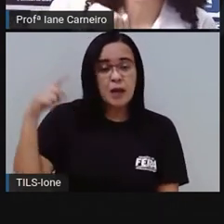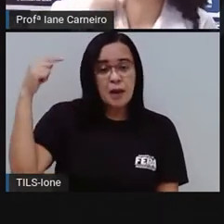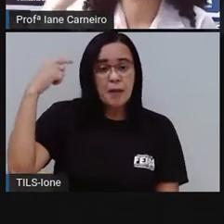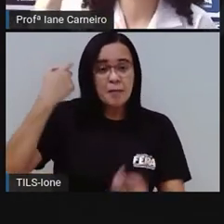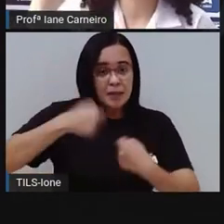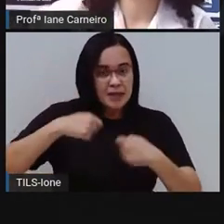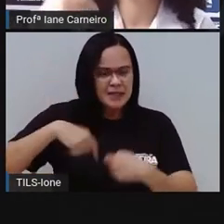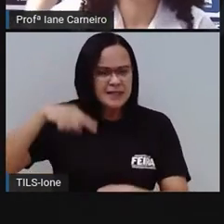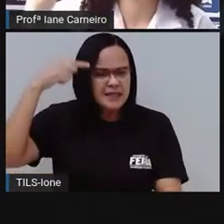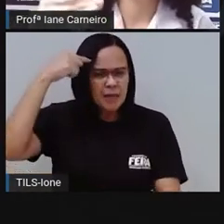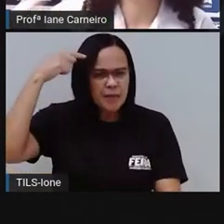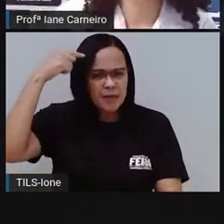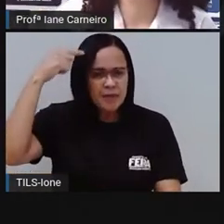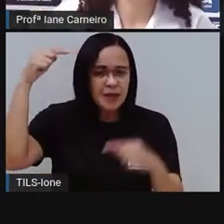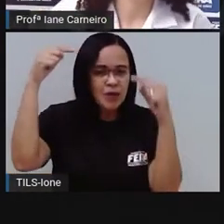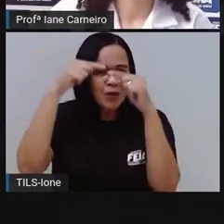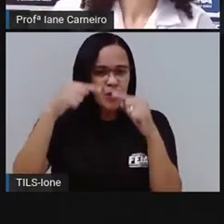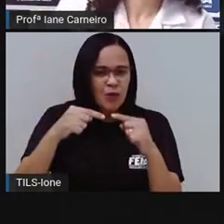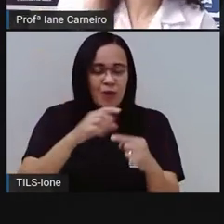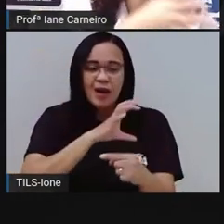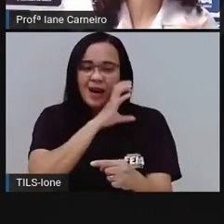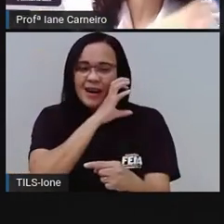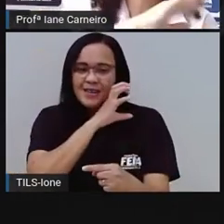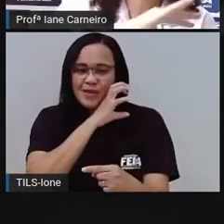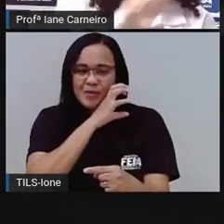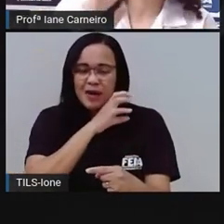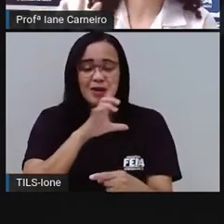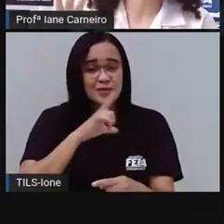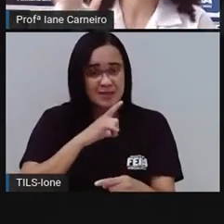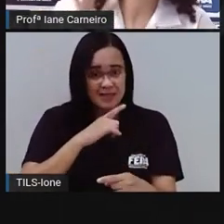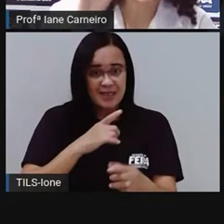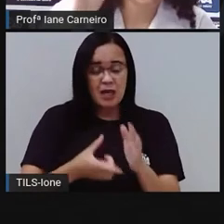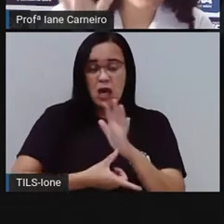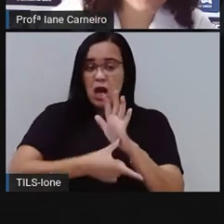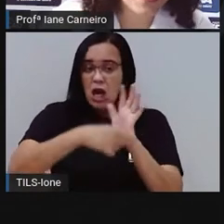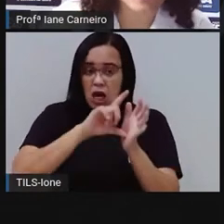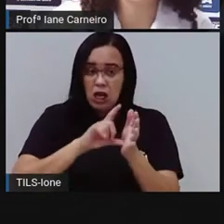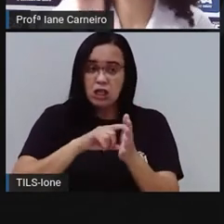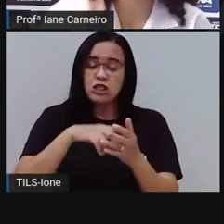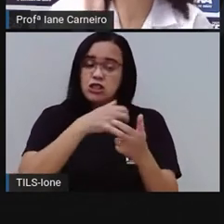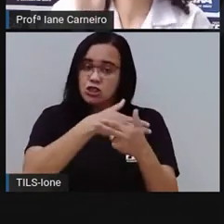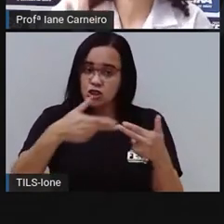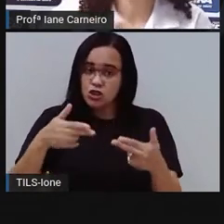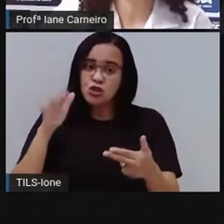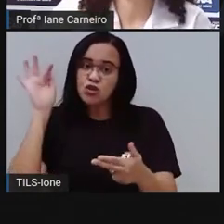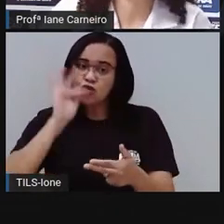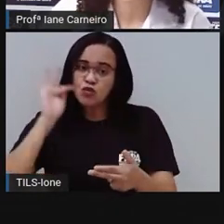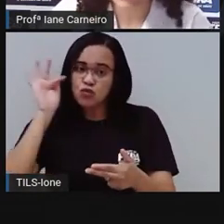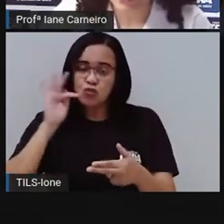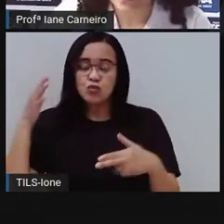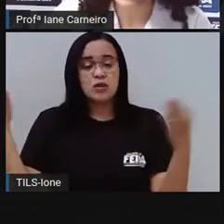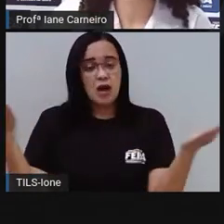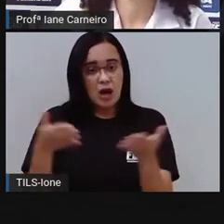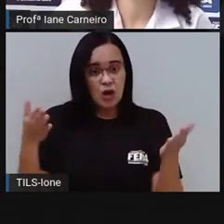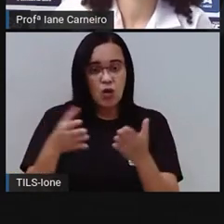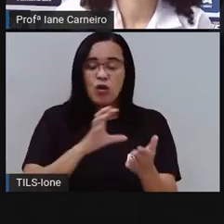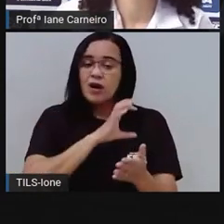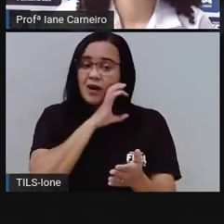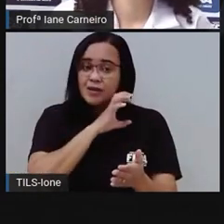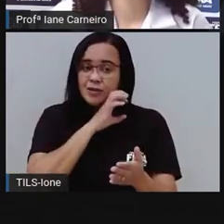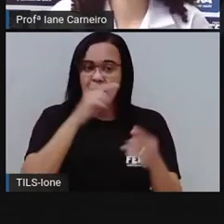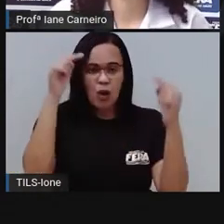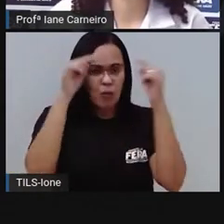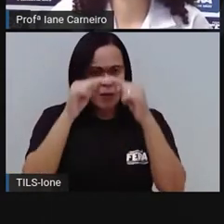respostas têm que ser relacionadas a animais. Antes foram só relacionadas a comida. E agora é só relacionadas a bichinhos, animais.